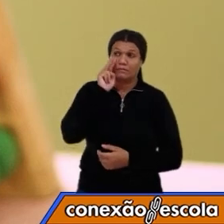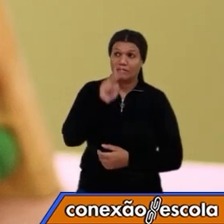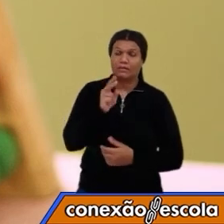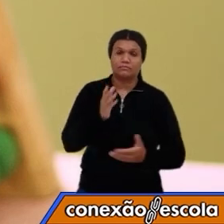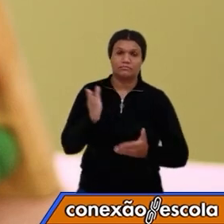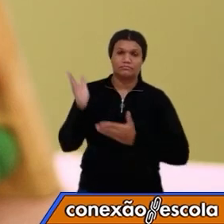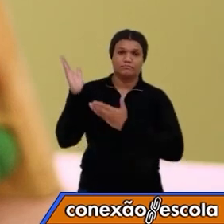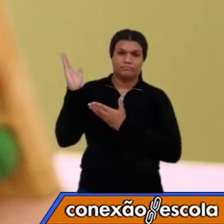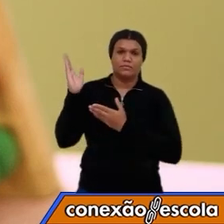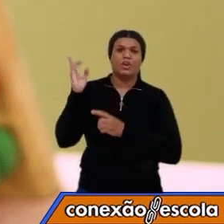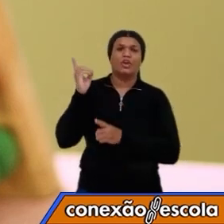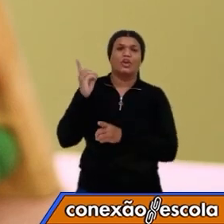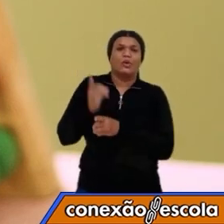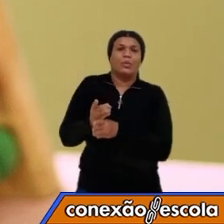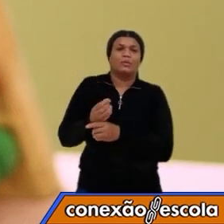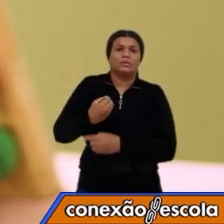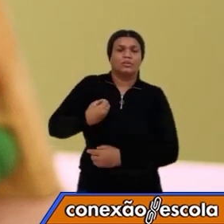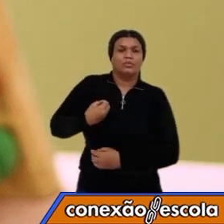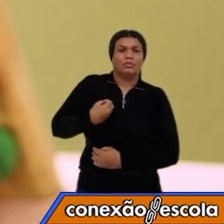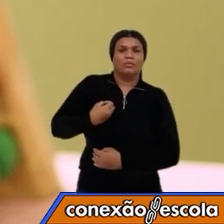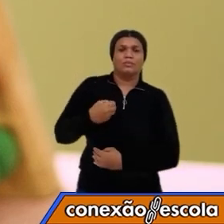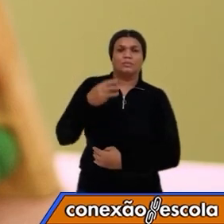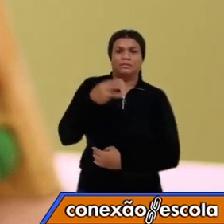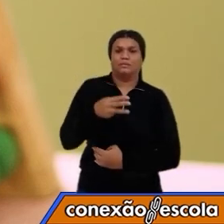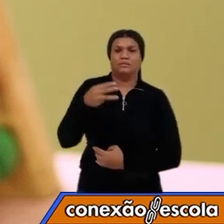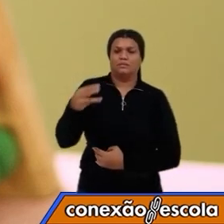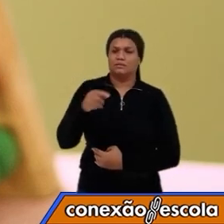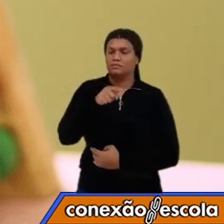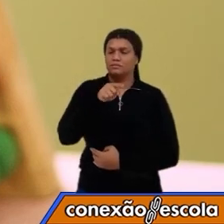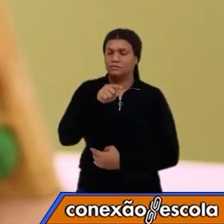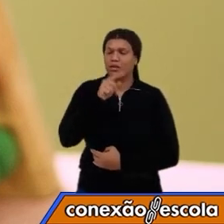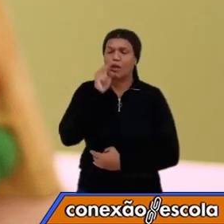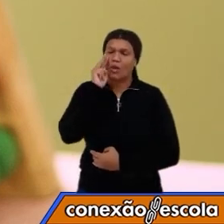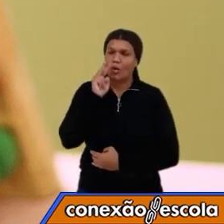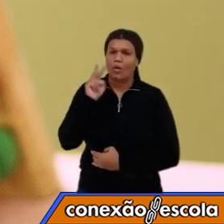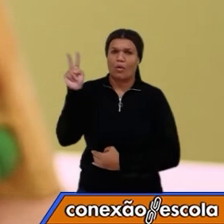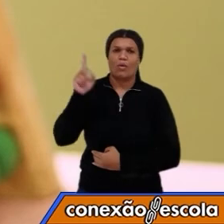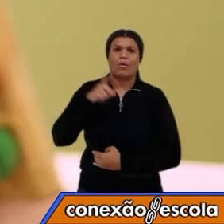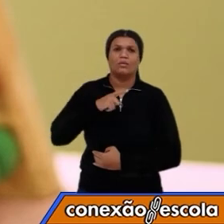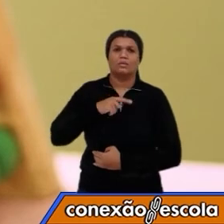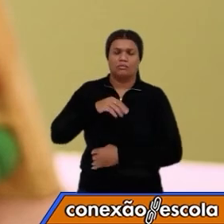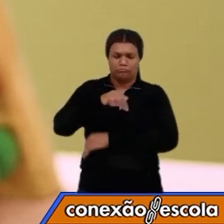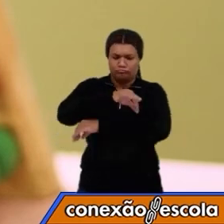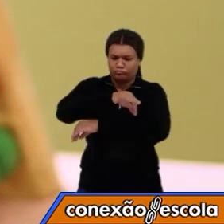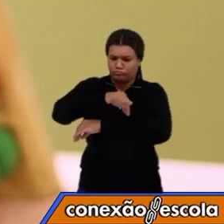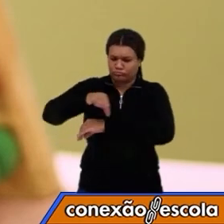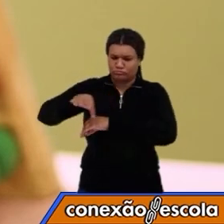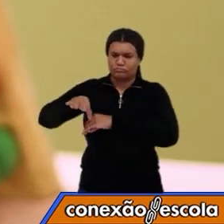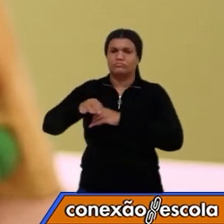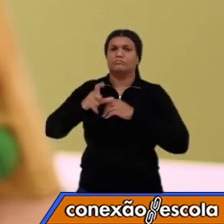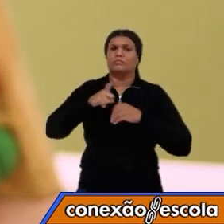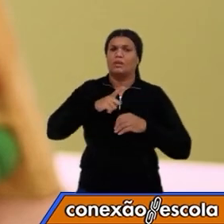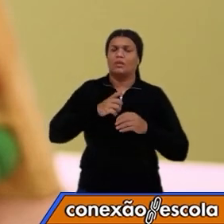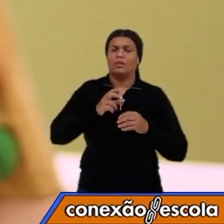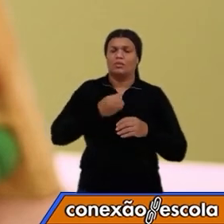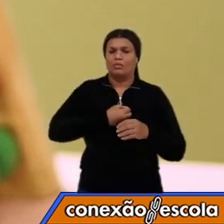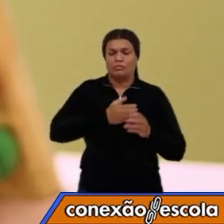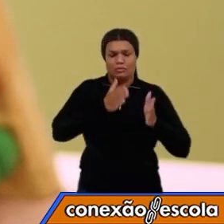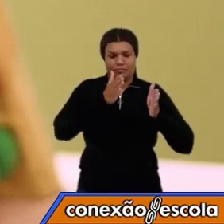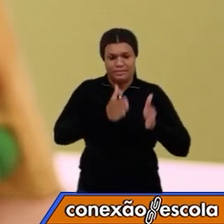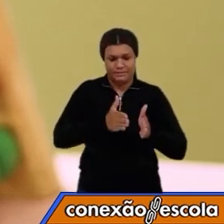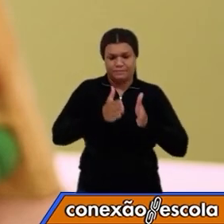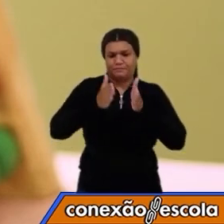o número 33, aí você vai olhar que tem uma reta sequencial com esses números,